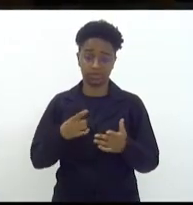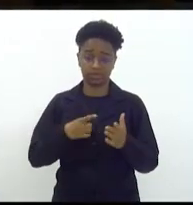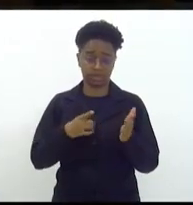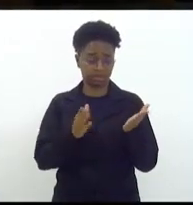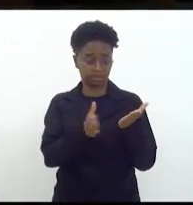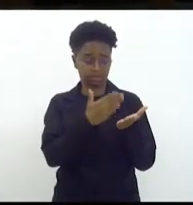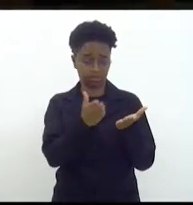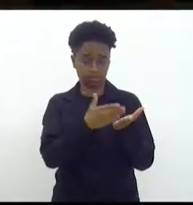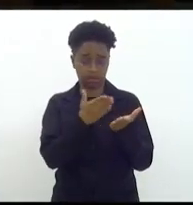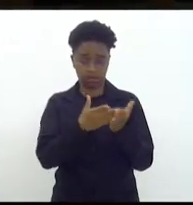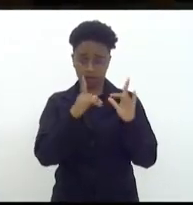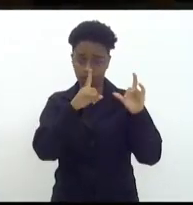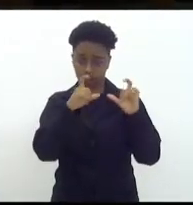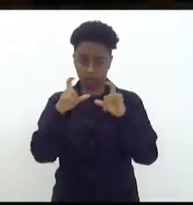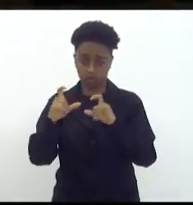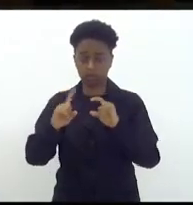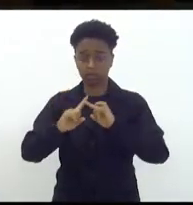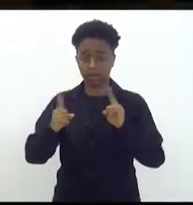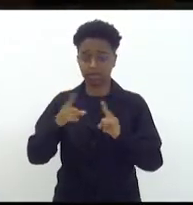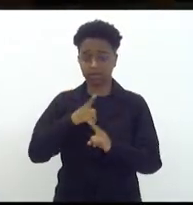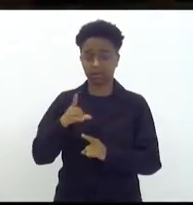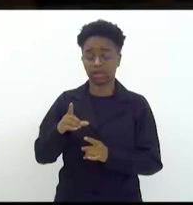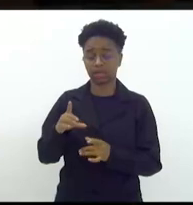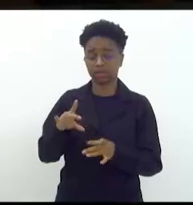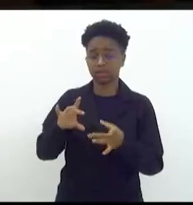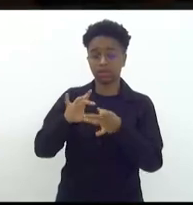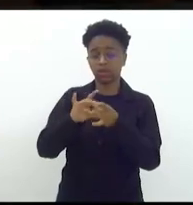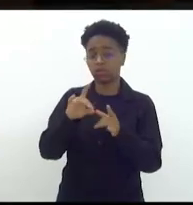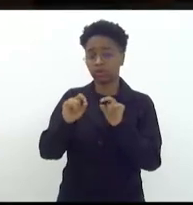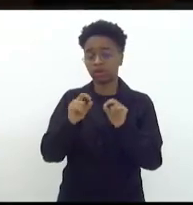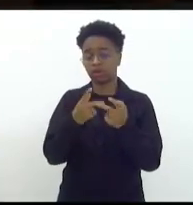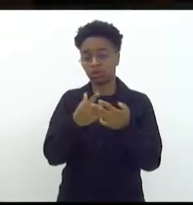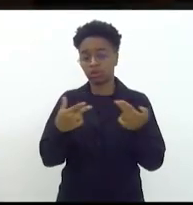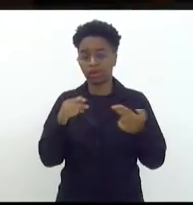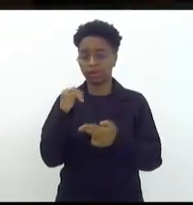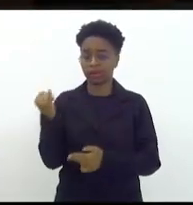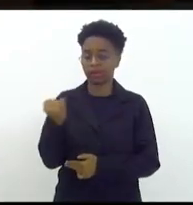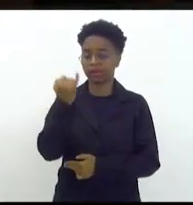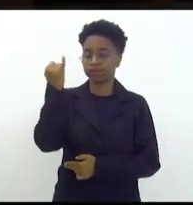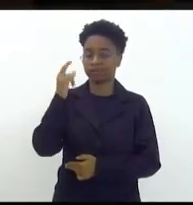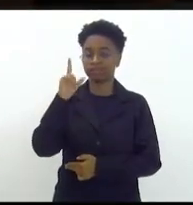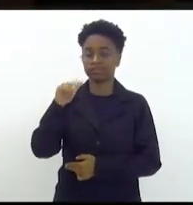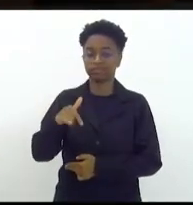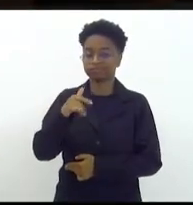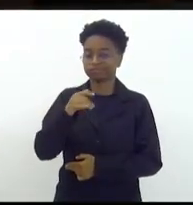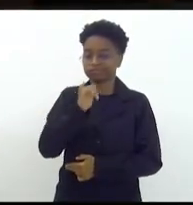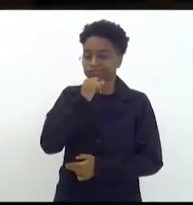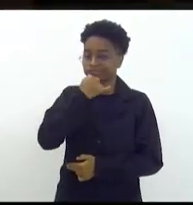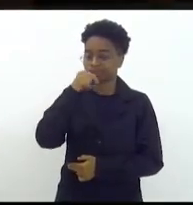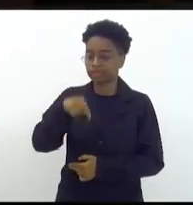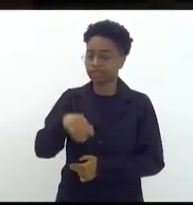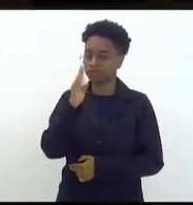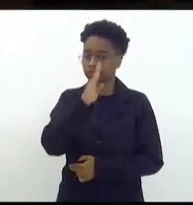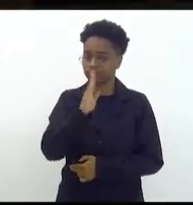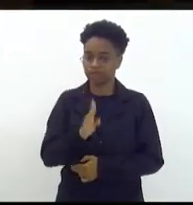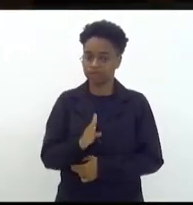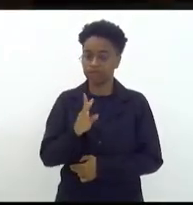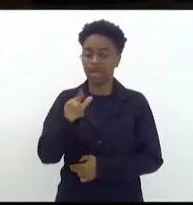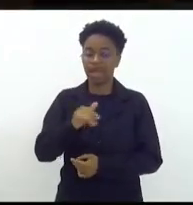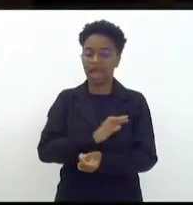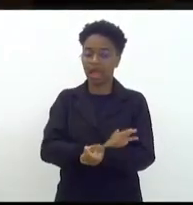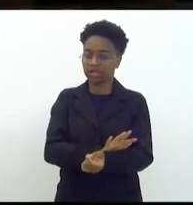fotográfico ele guarda consigo algo que é muito importante que é uma lástima no nosso país que é o